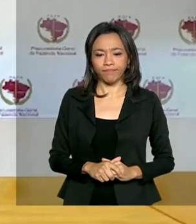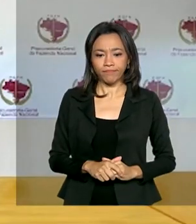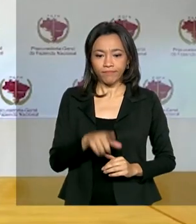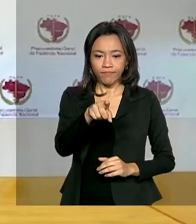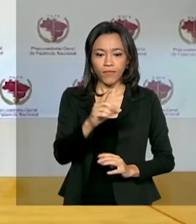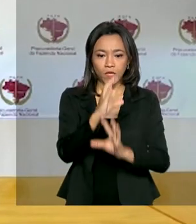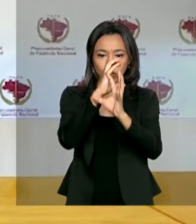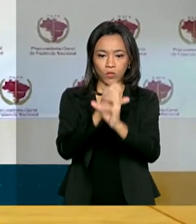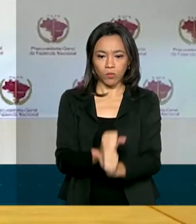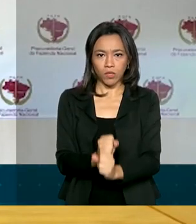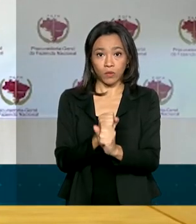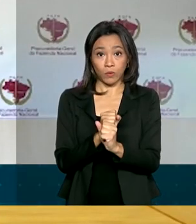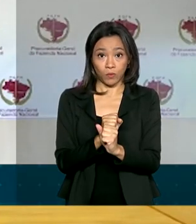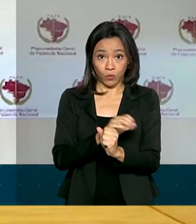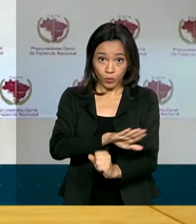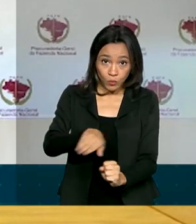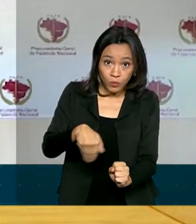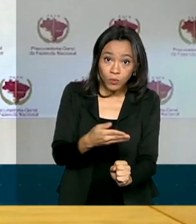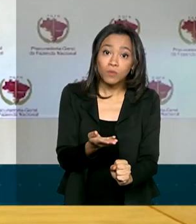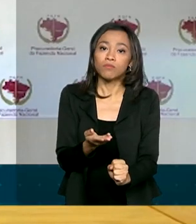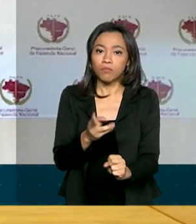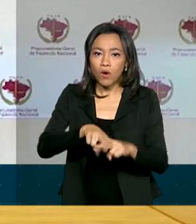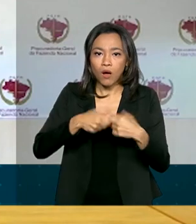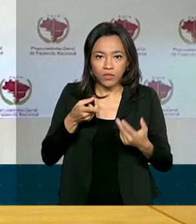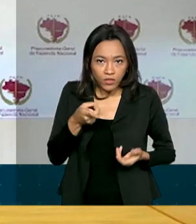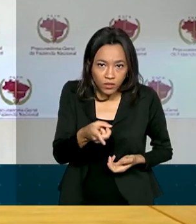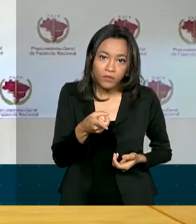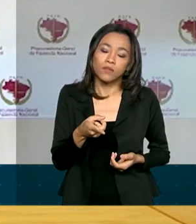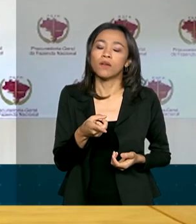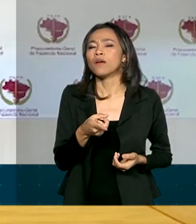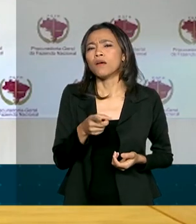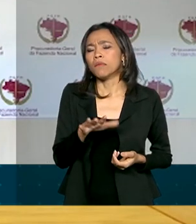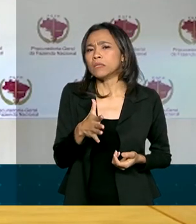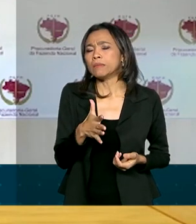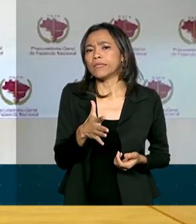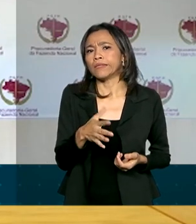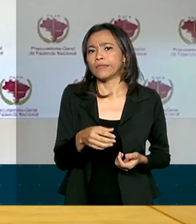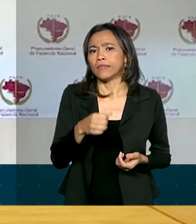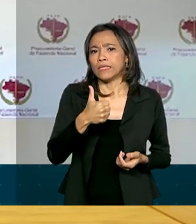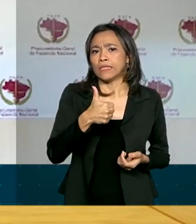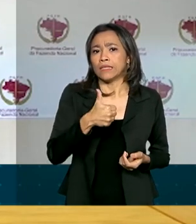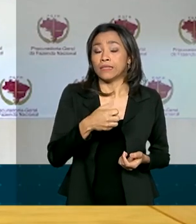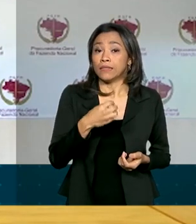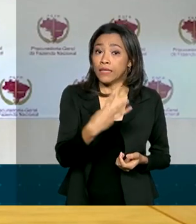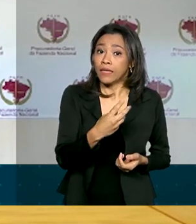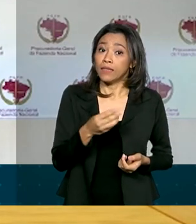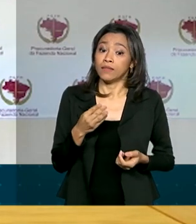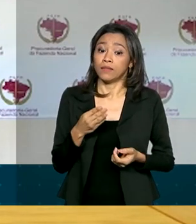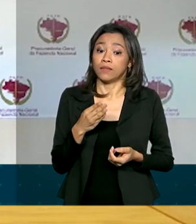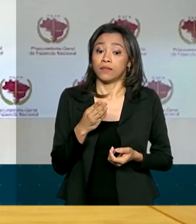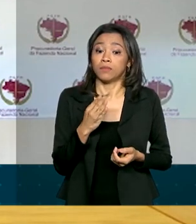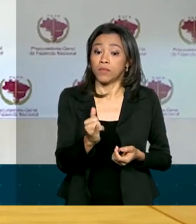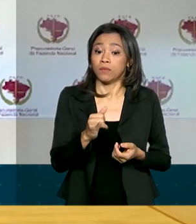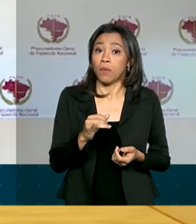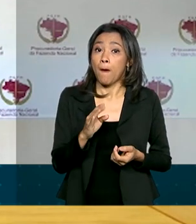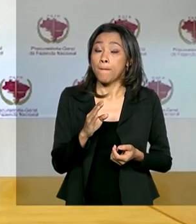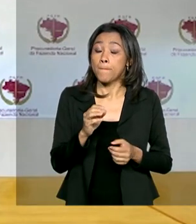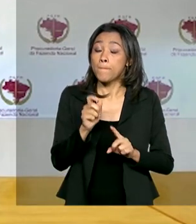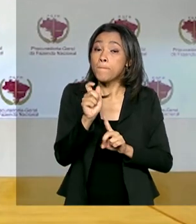cálculo de impacto estimado da medida, ele girou em torno de 3 bilhões por mês, as parcelas